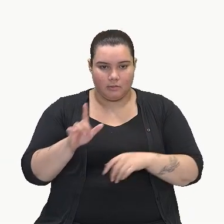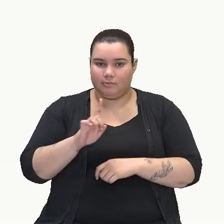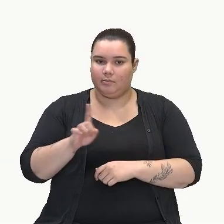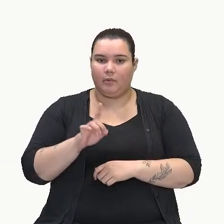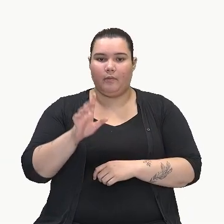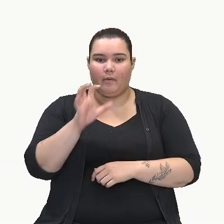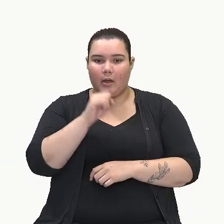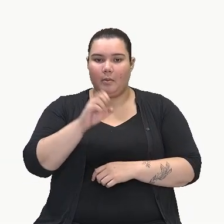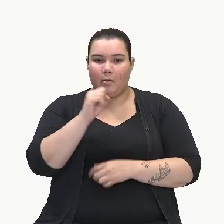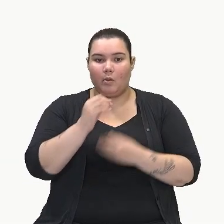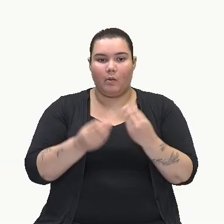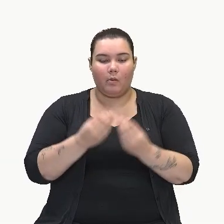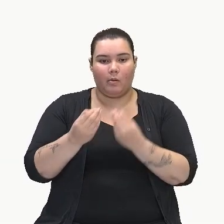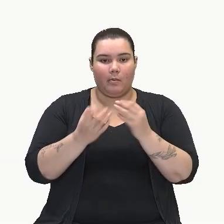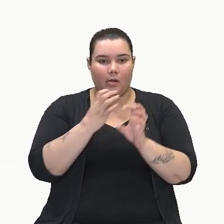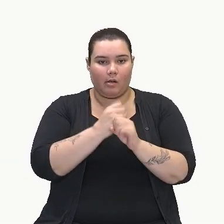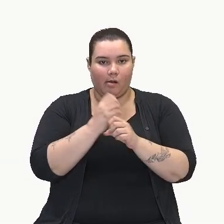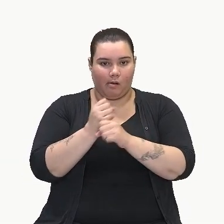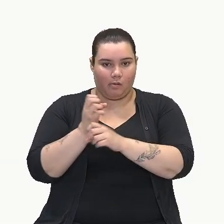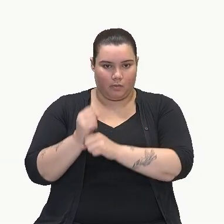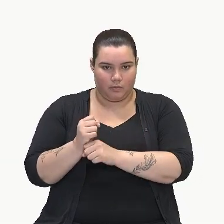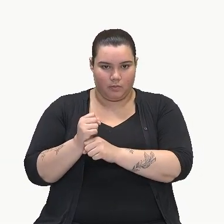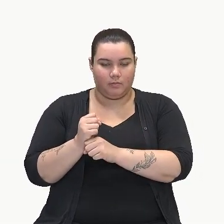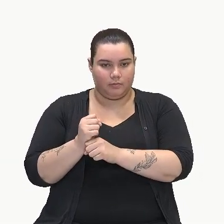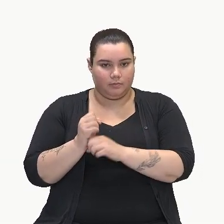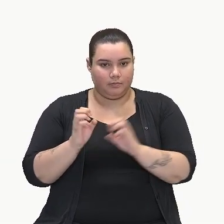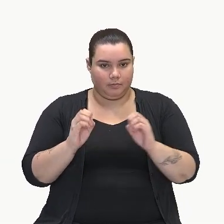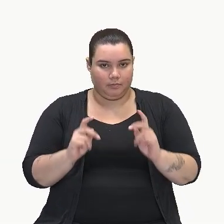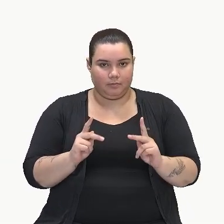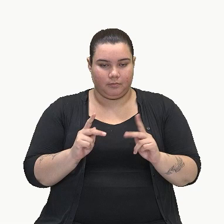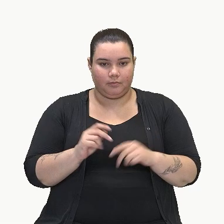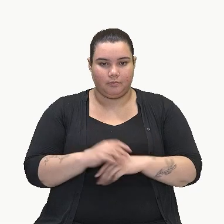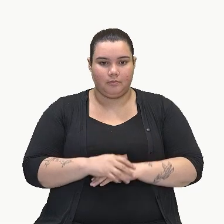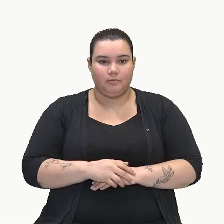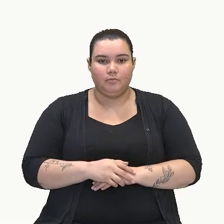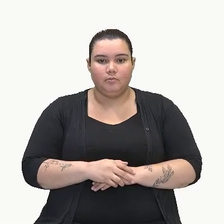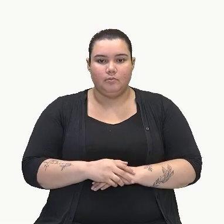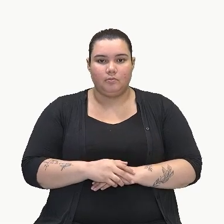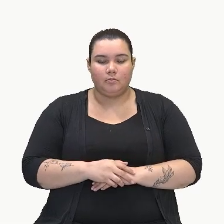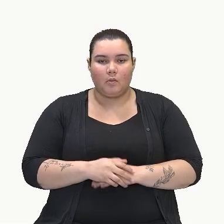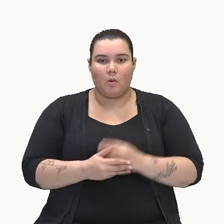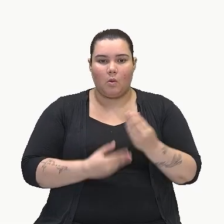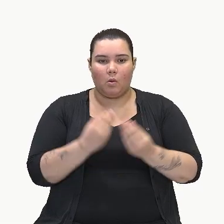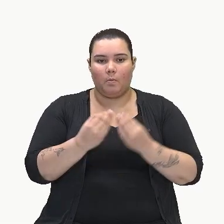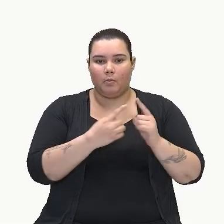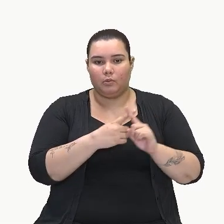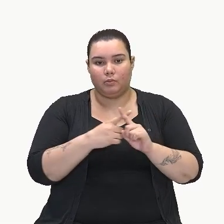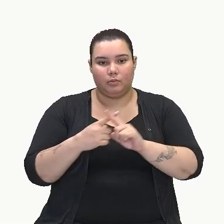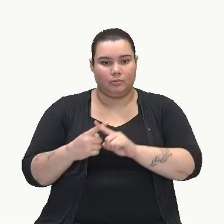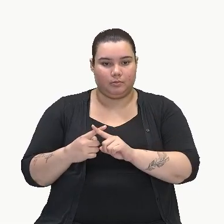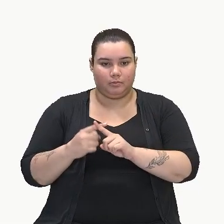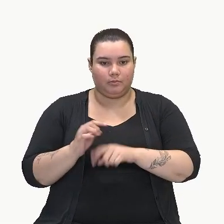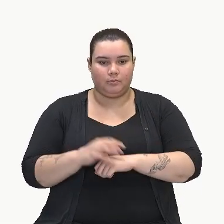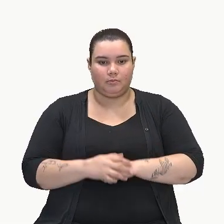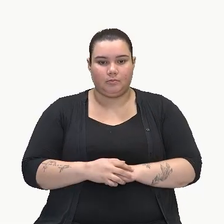aprender como é que se resolve esta multiplicação, tá? Então, a gente chegou aqui, ó,